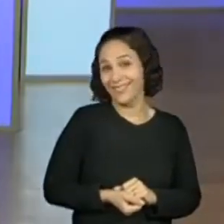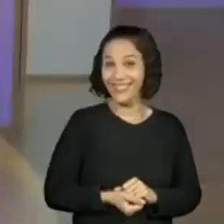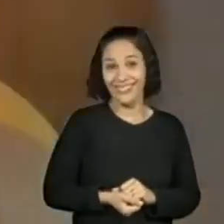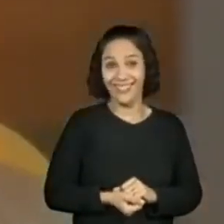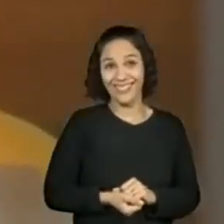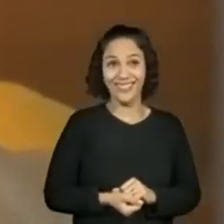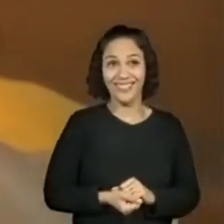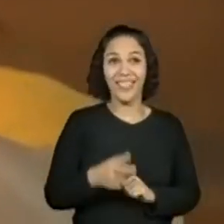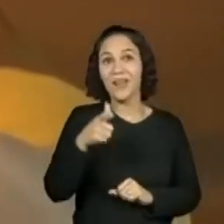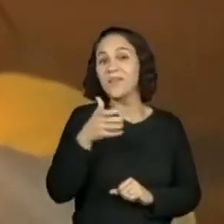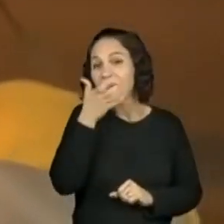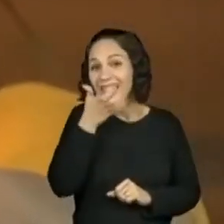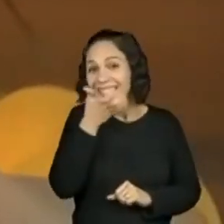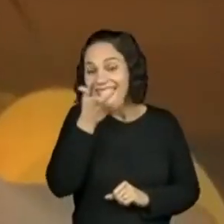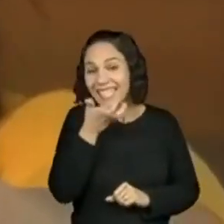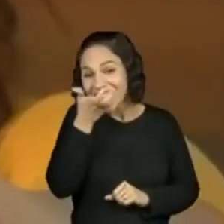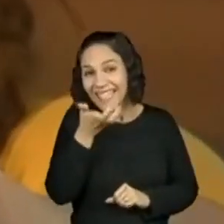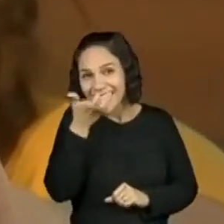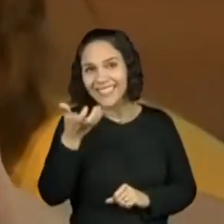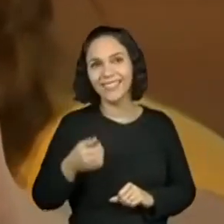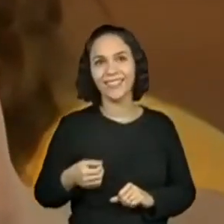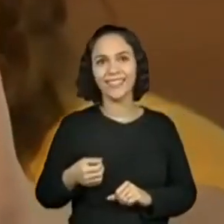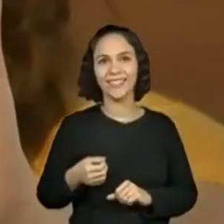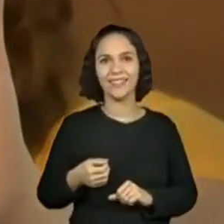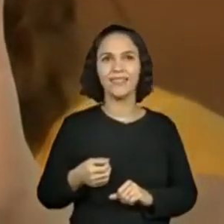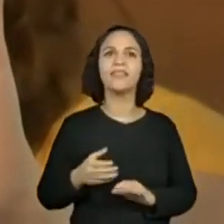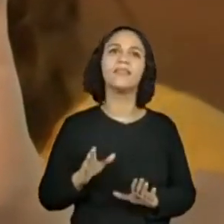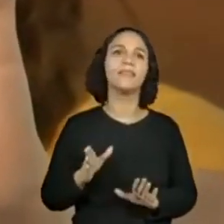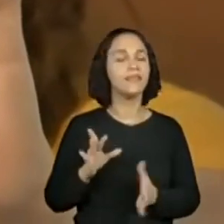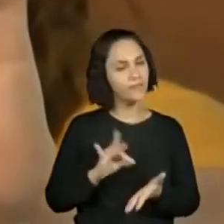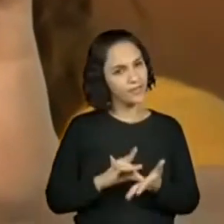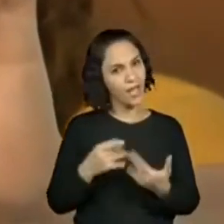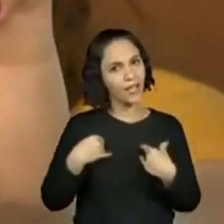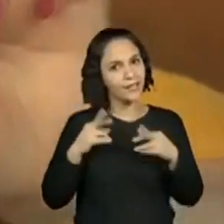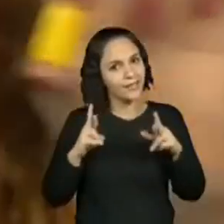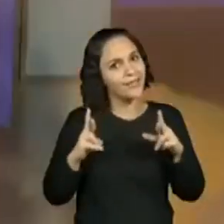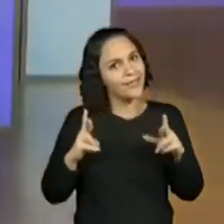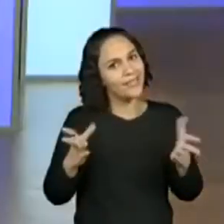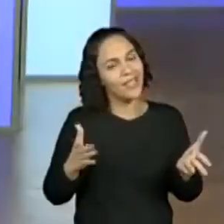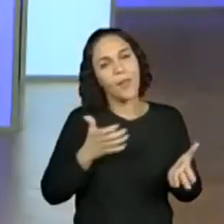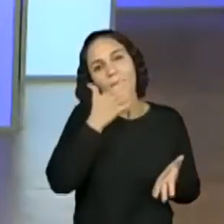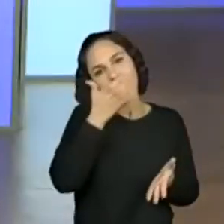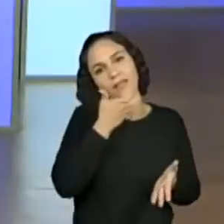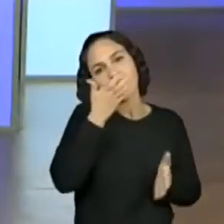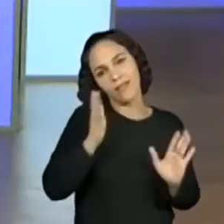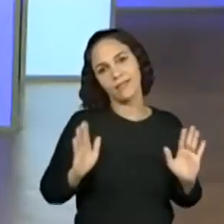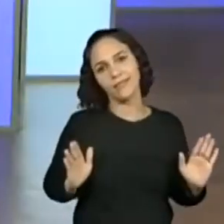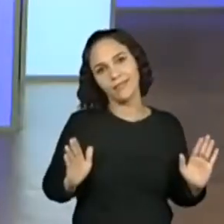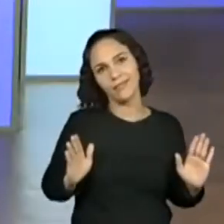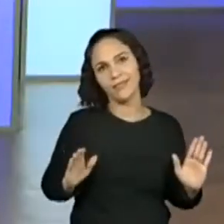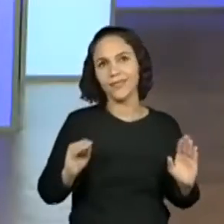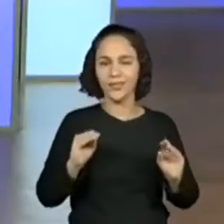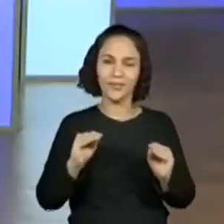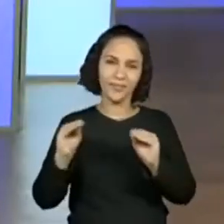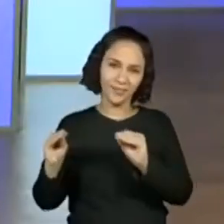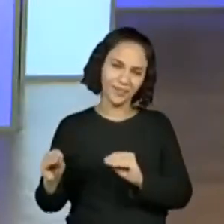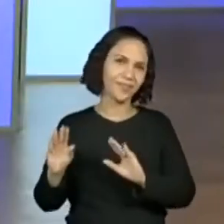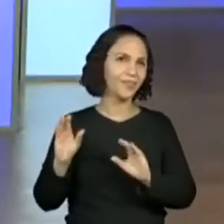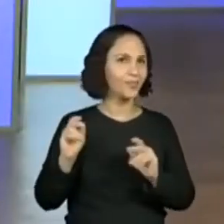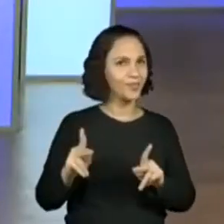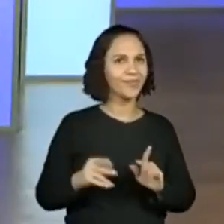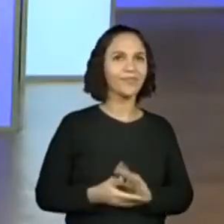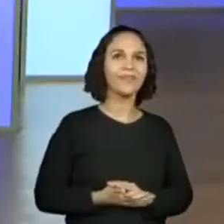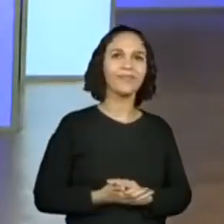Maçã. Ó lá, ó lá. Vou, ó. Não, eu tô com esperança, vai. Maçã. Vamos colocando aqui pra gente não